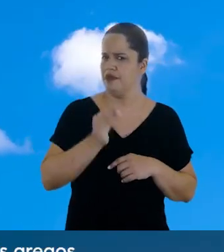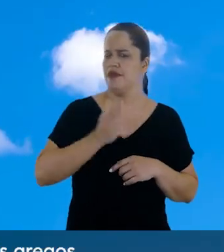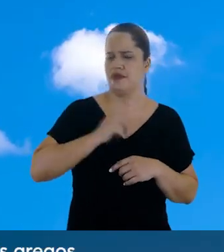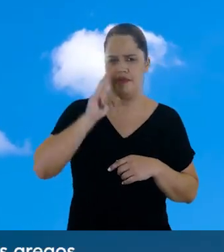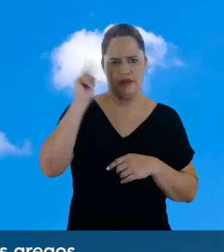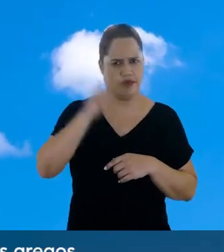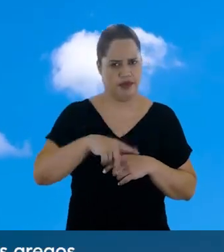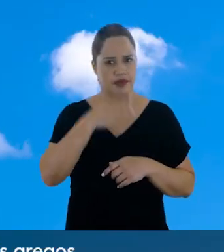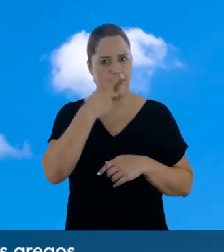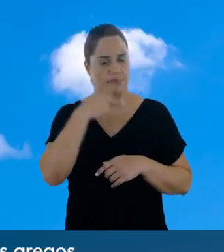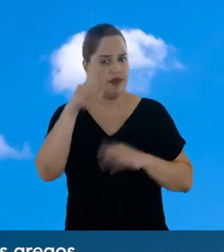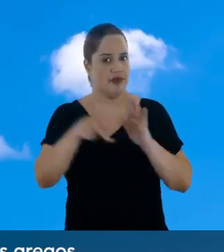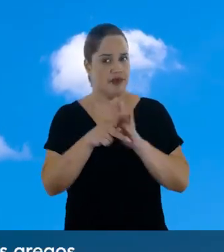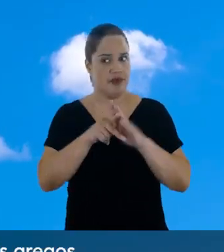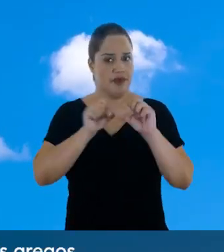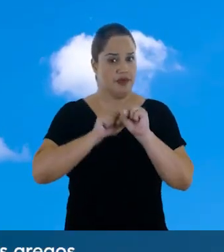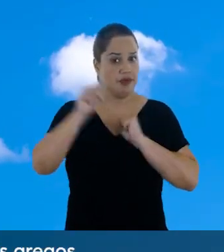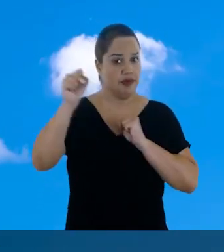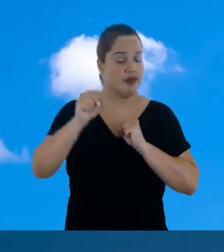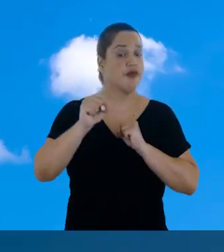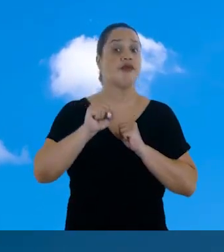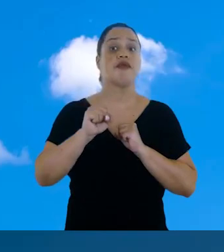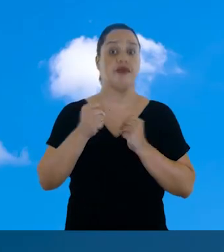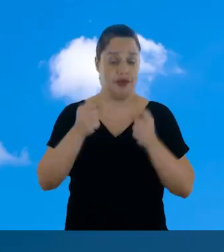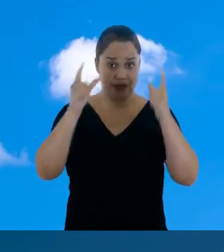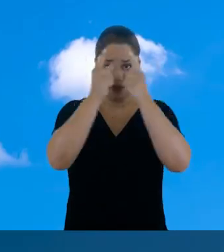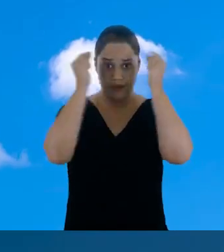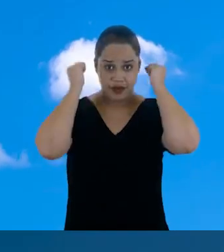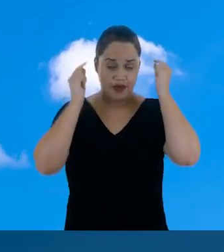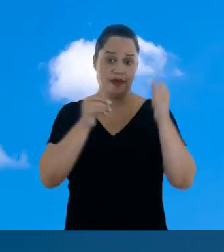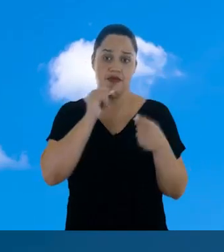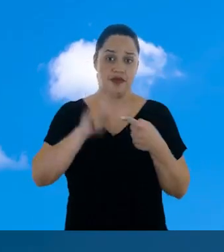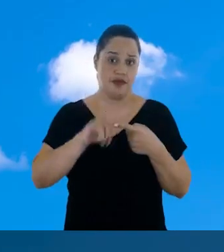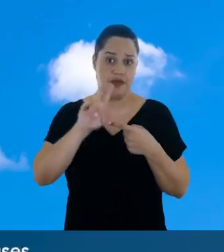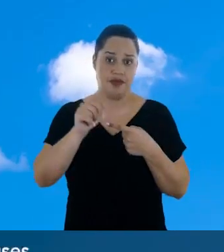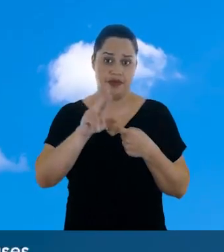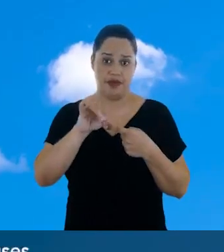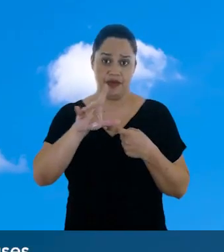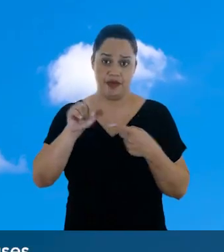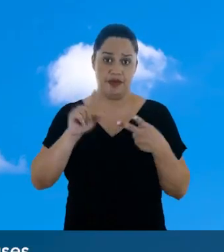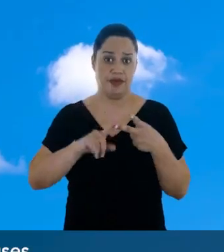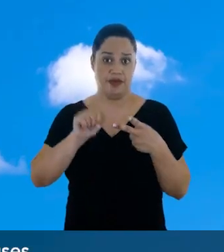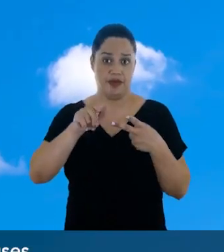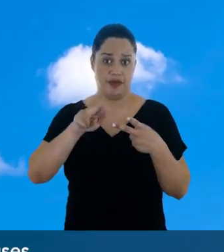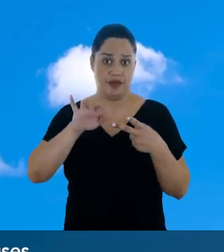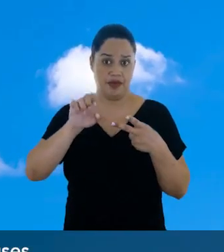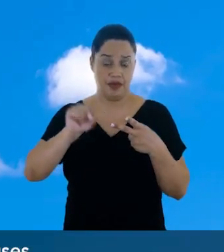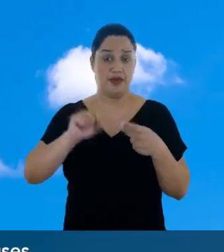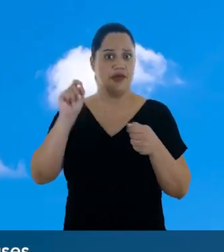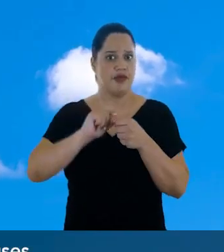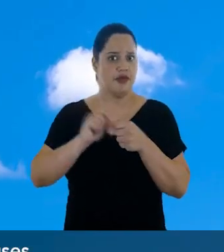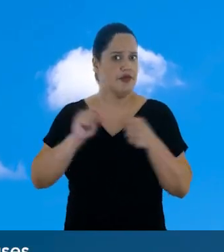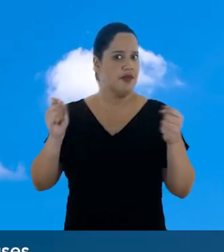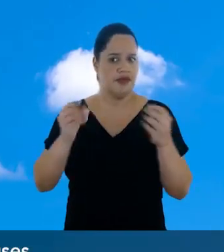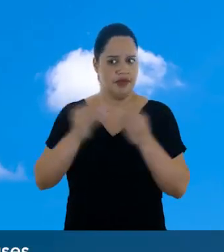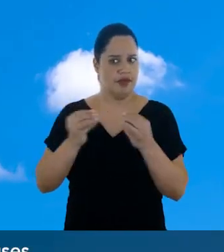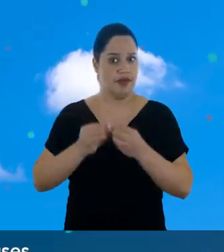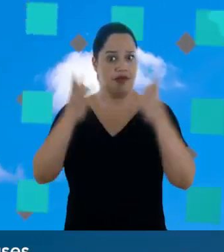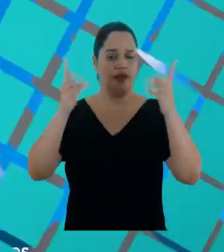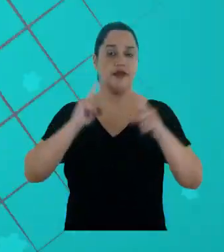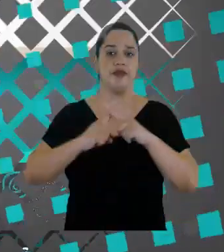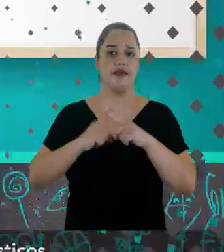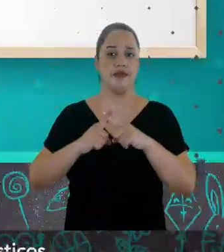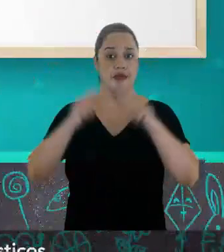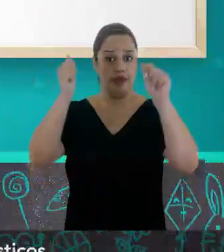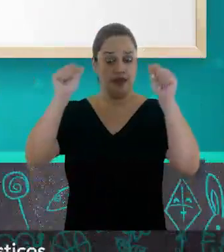escutou falar dos grandes heróis gregos como Hércules e Aquiles, que faziam grandes feitos com a ajuda dos deuses.